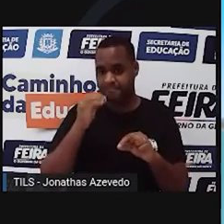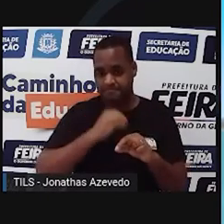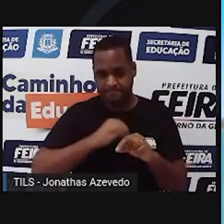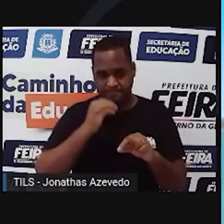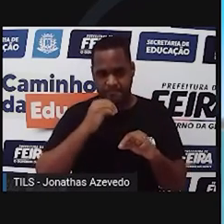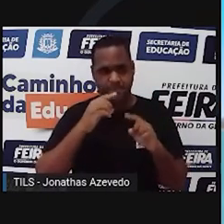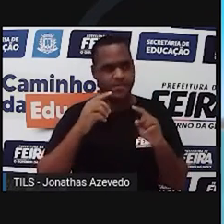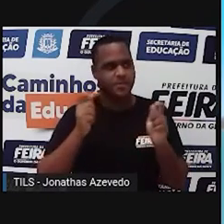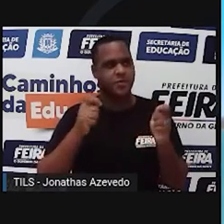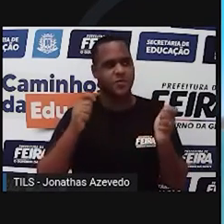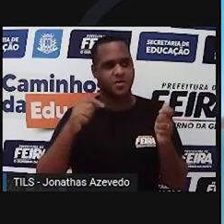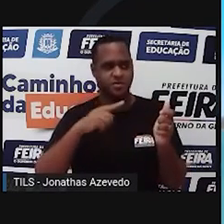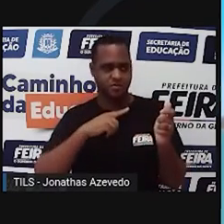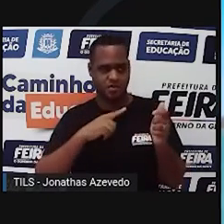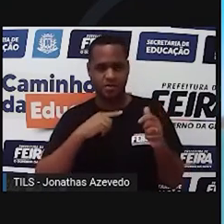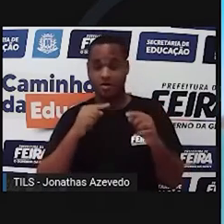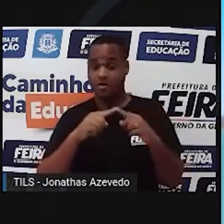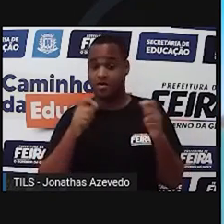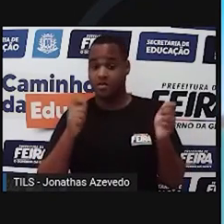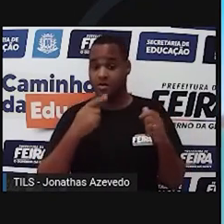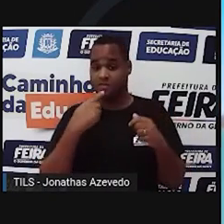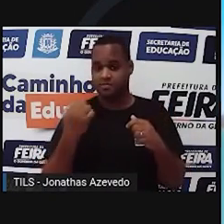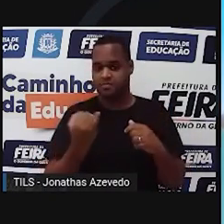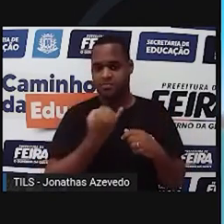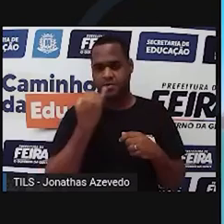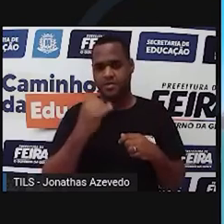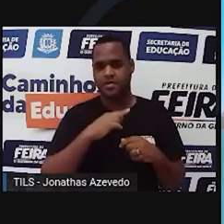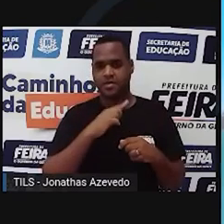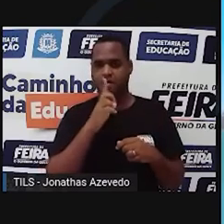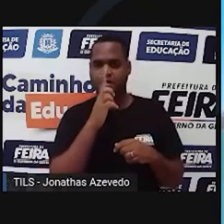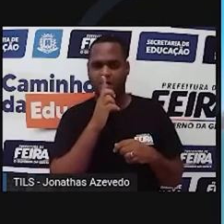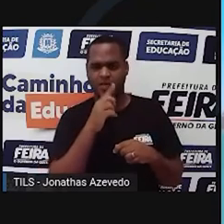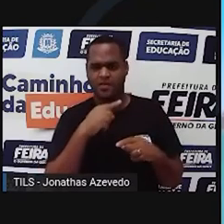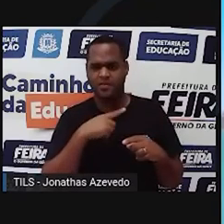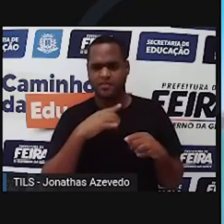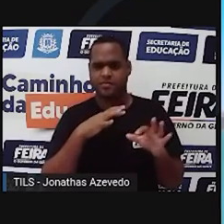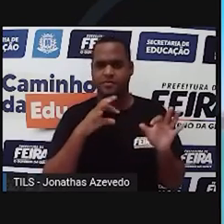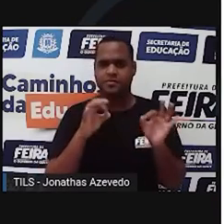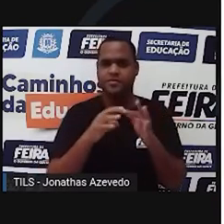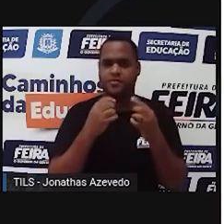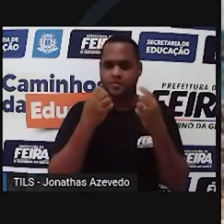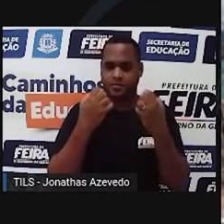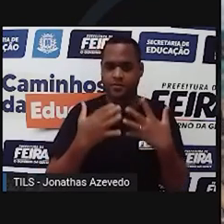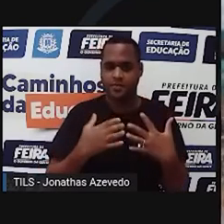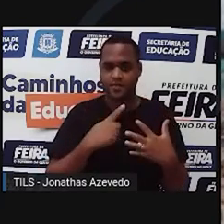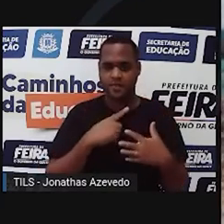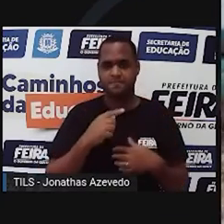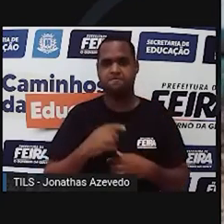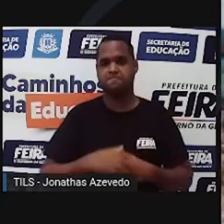teria uma garantia de água para a geração de hidroeletricidade a Jusante.